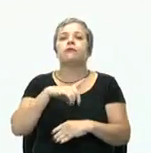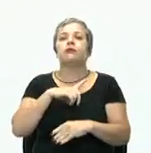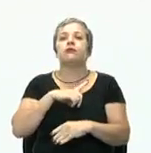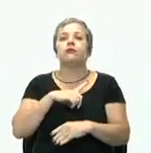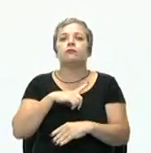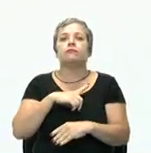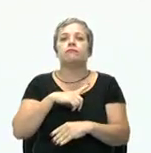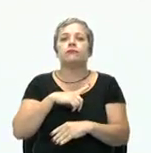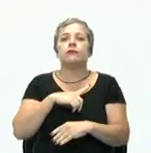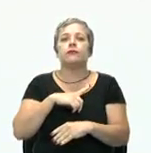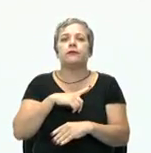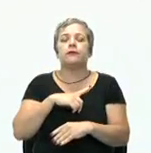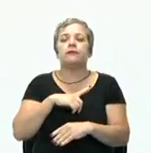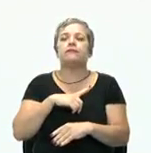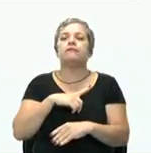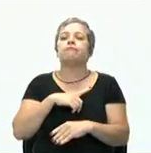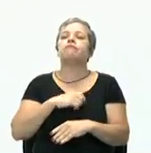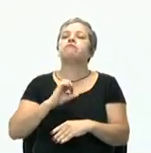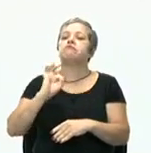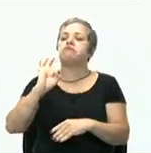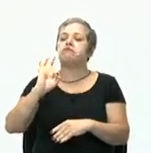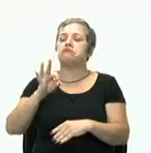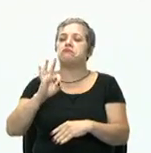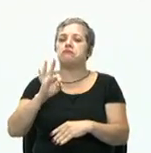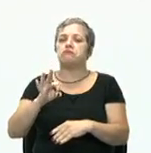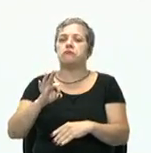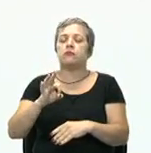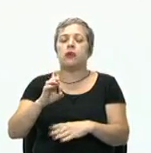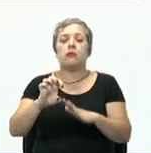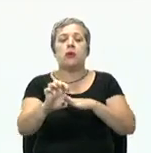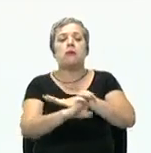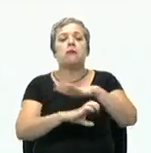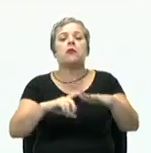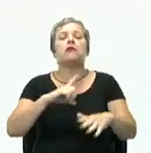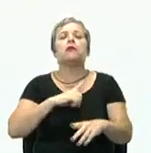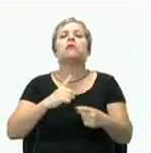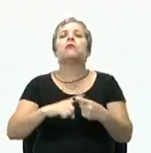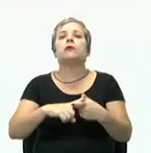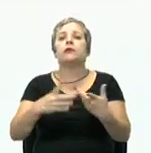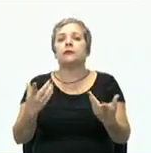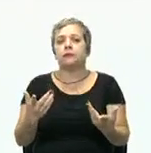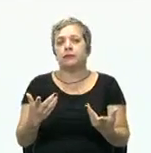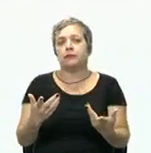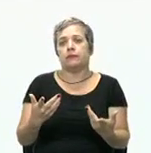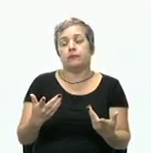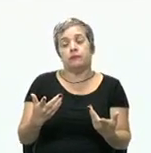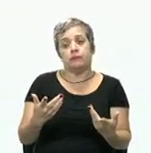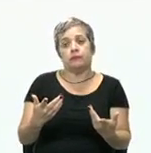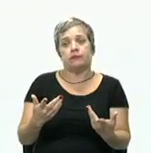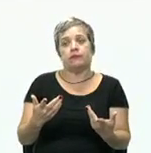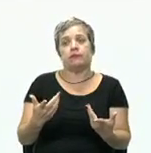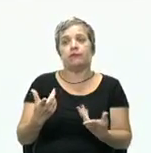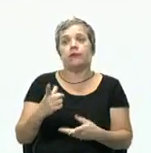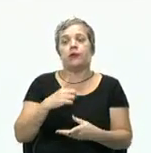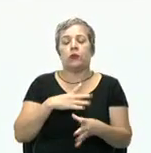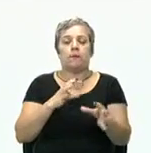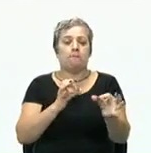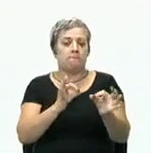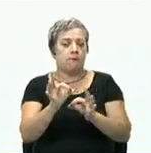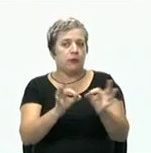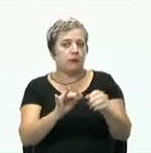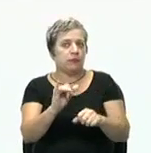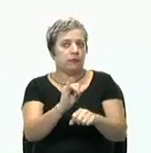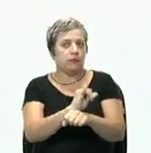fazendo a missão da minha empresa. Minha empresa existe por quê? Aí eu tenho o planejamento